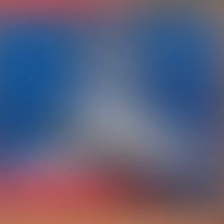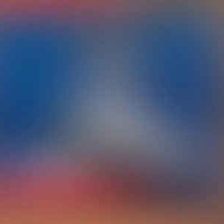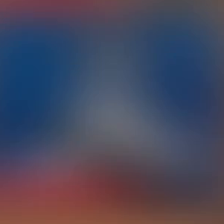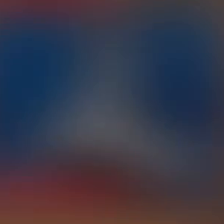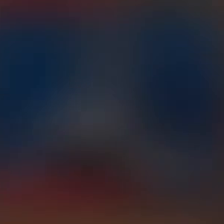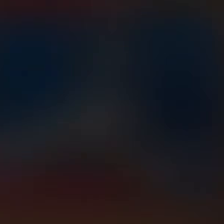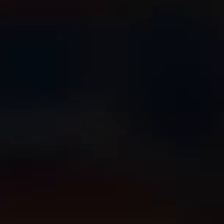reajuste tchau